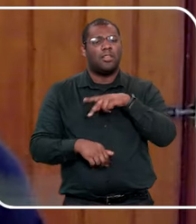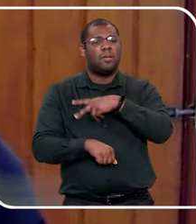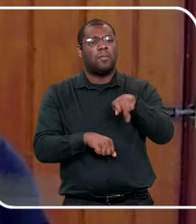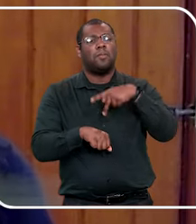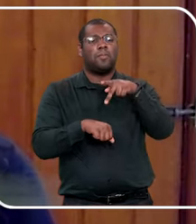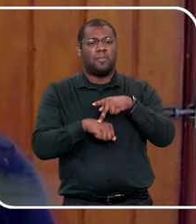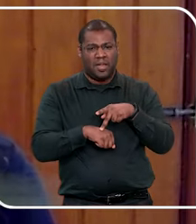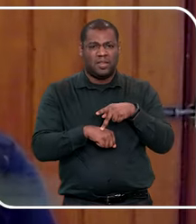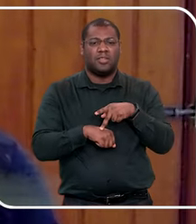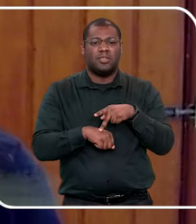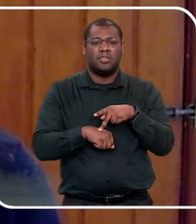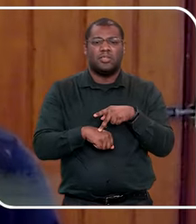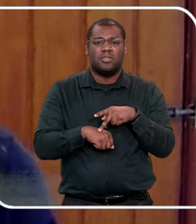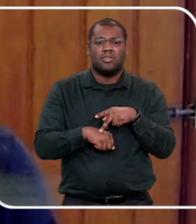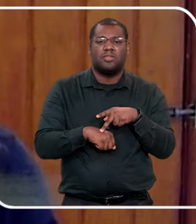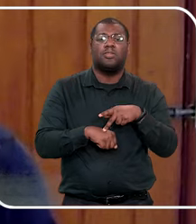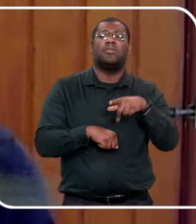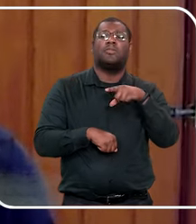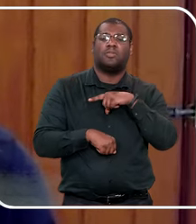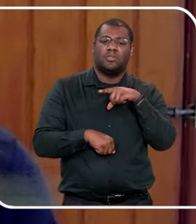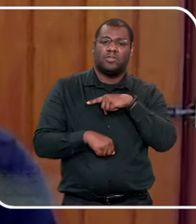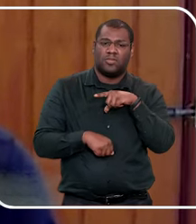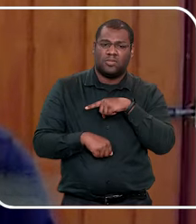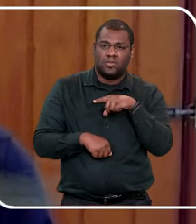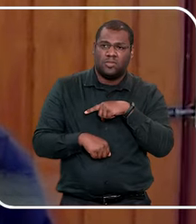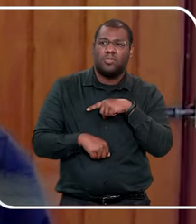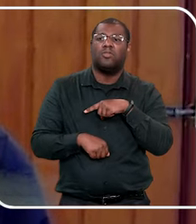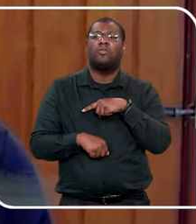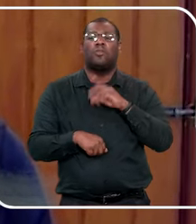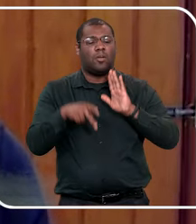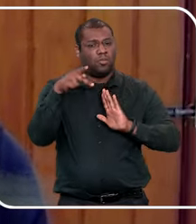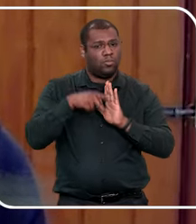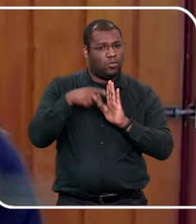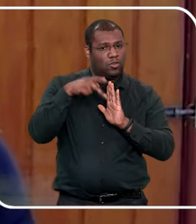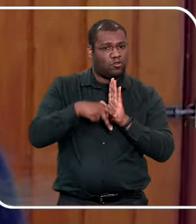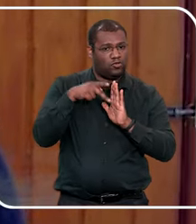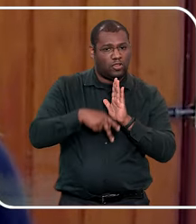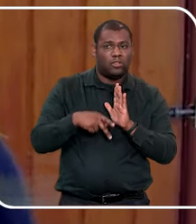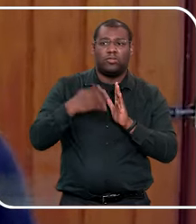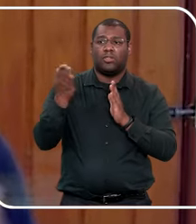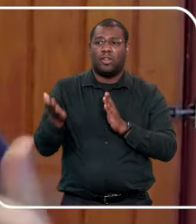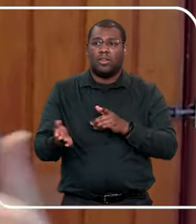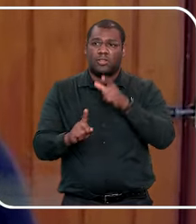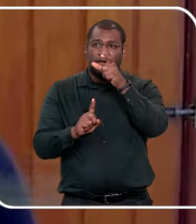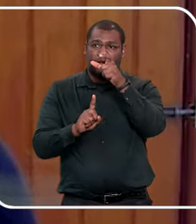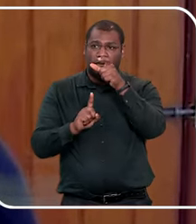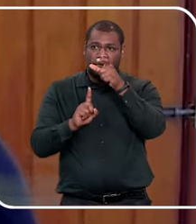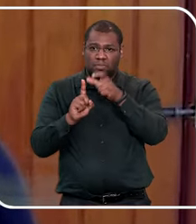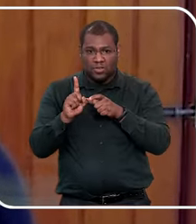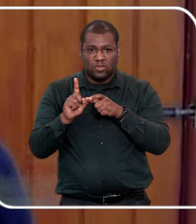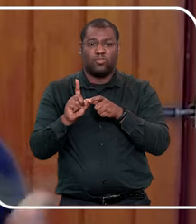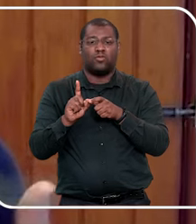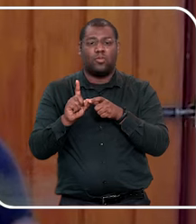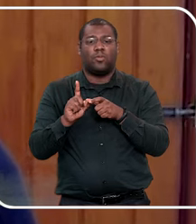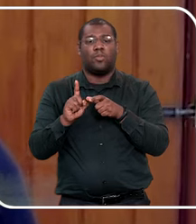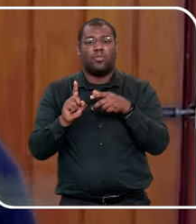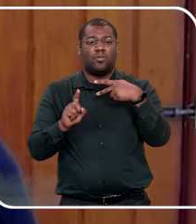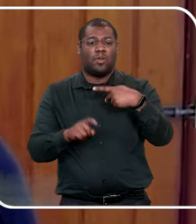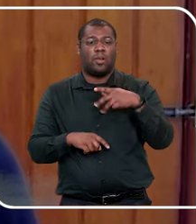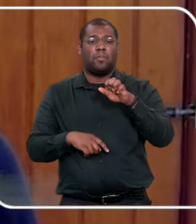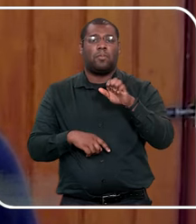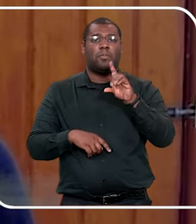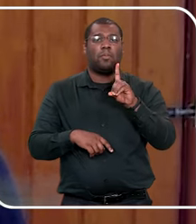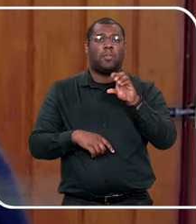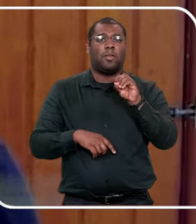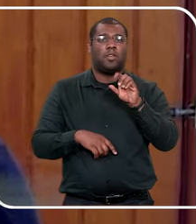nome, que fazem intervenção, fazem uma busca ativa, campanhas, pra que esses pedófilos se reconheçam como pedófilos, que sentem